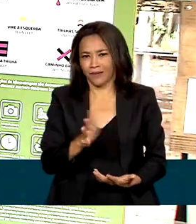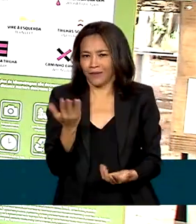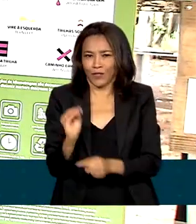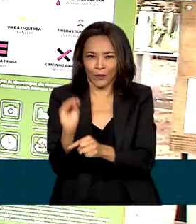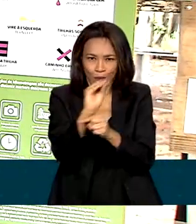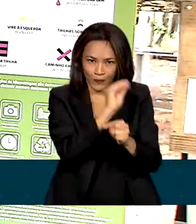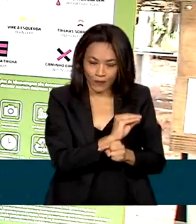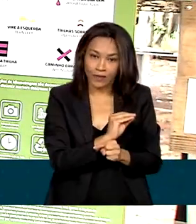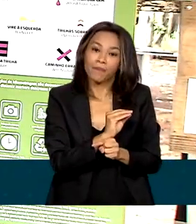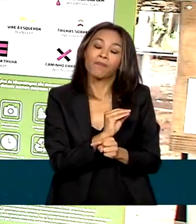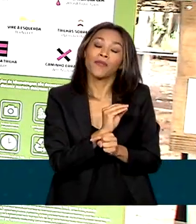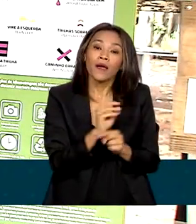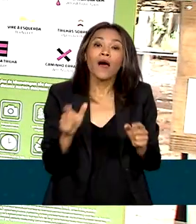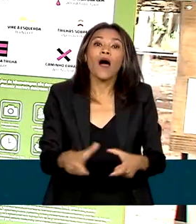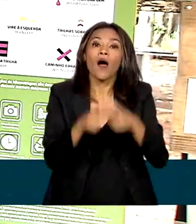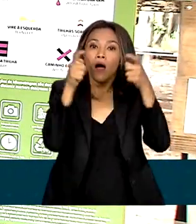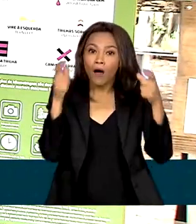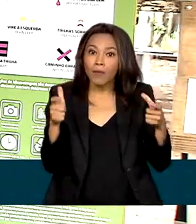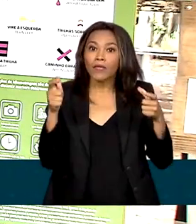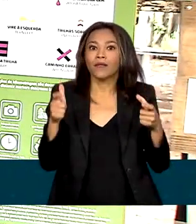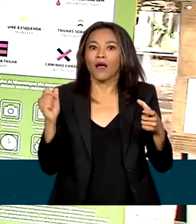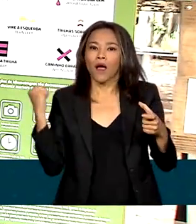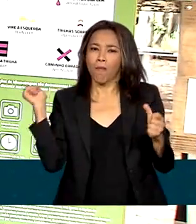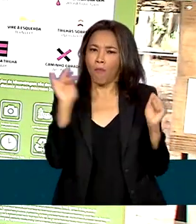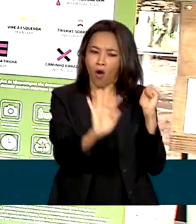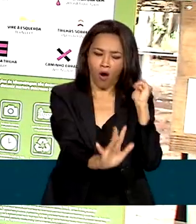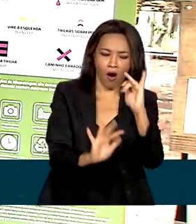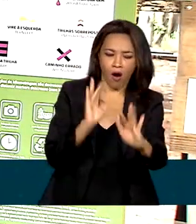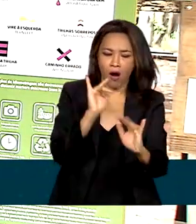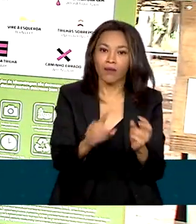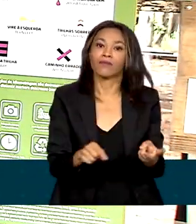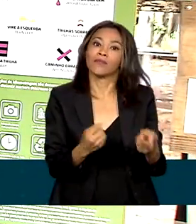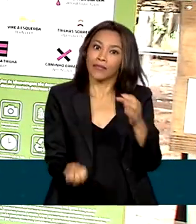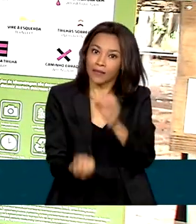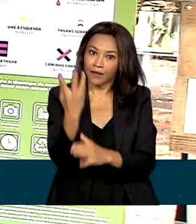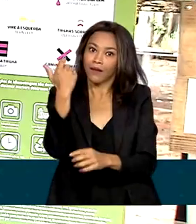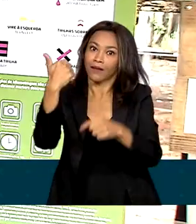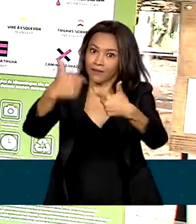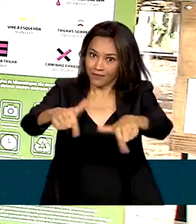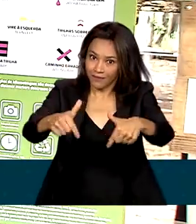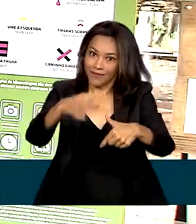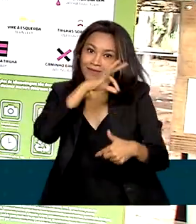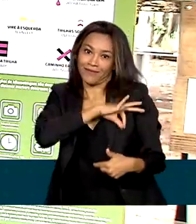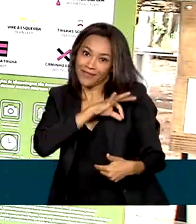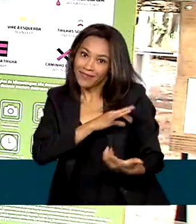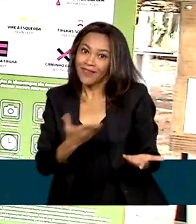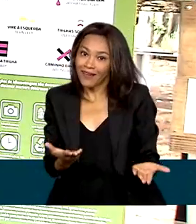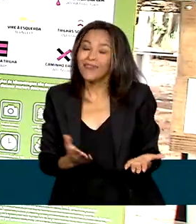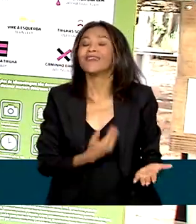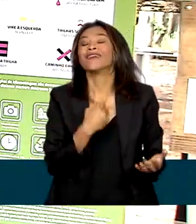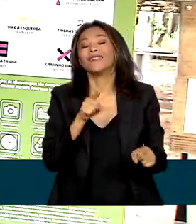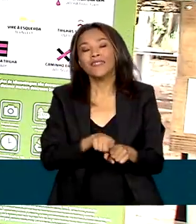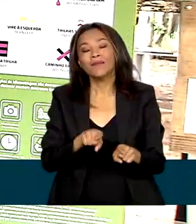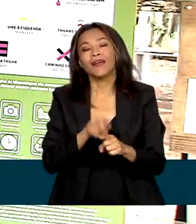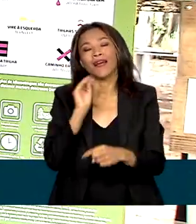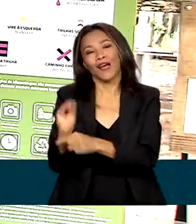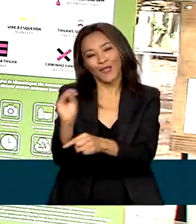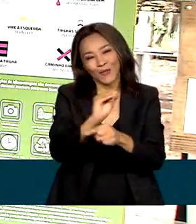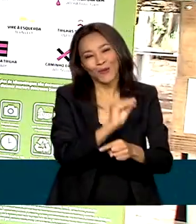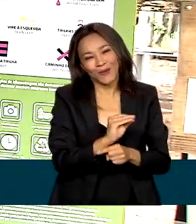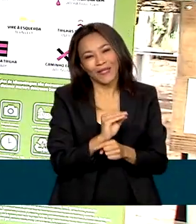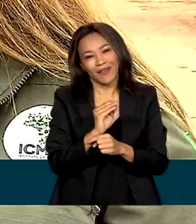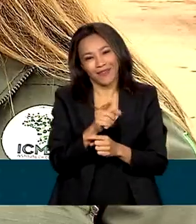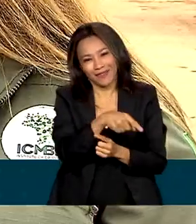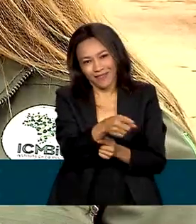país para aumentar o número de visitantes, gerar emprego e renda e ainda ajudar na conservação desses